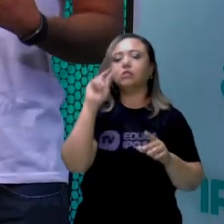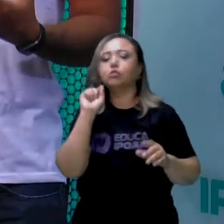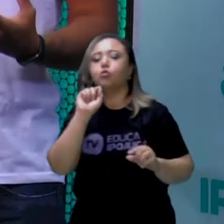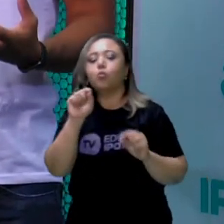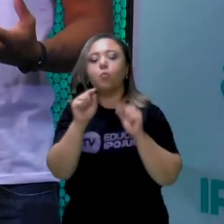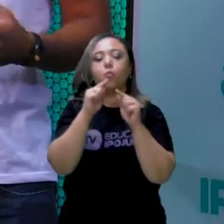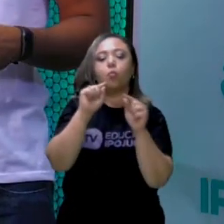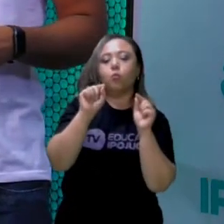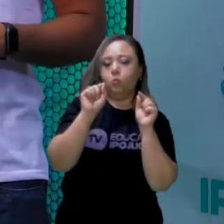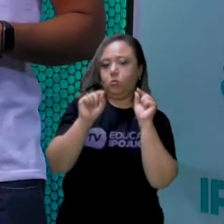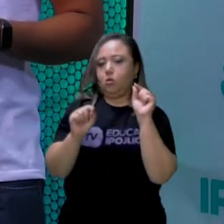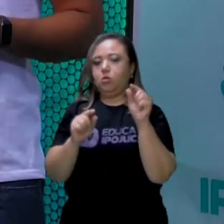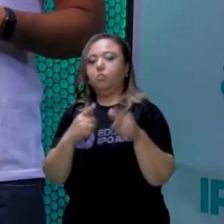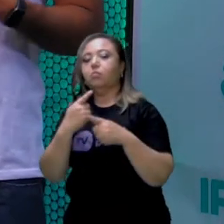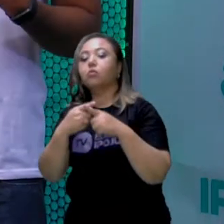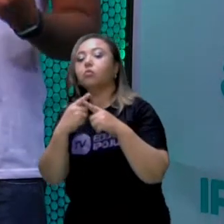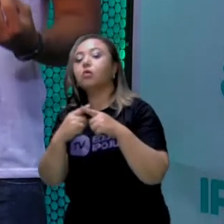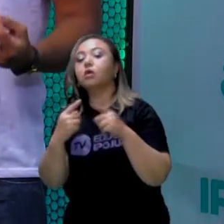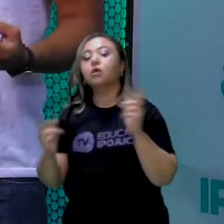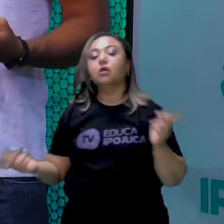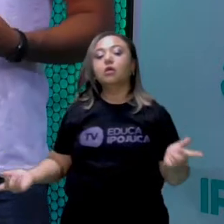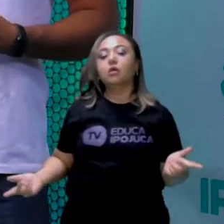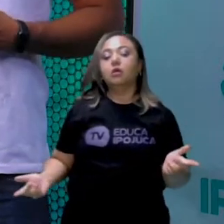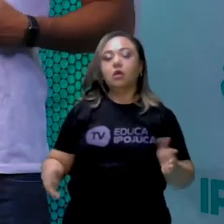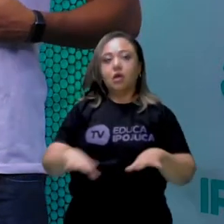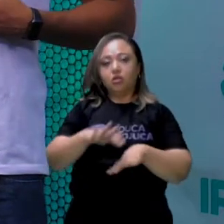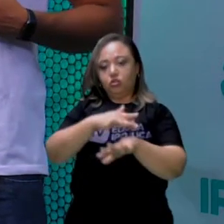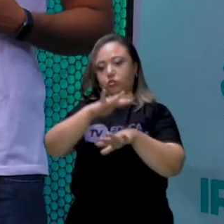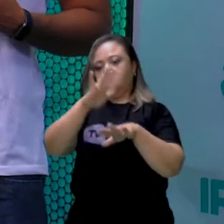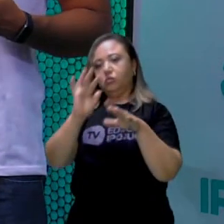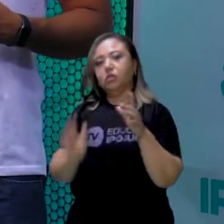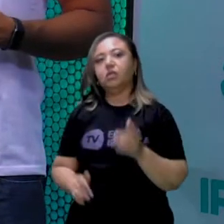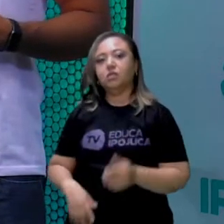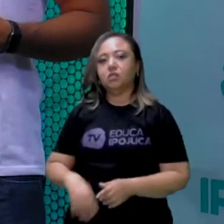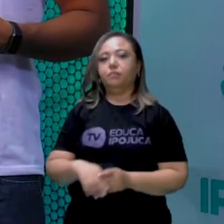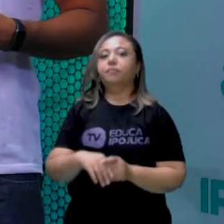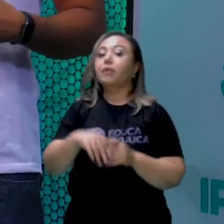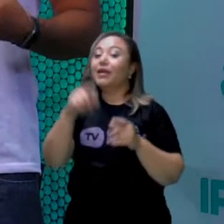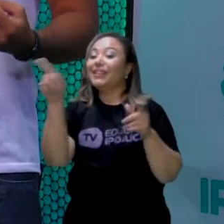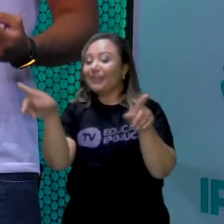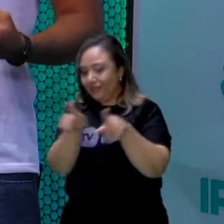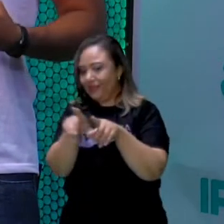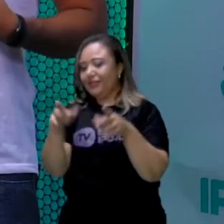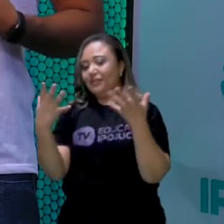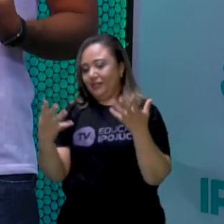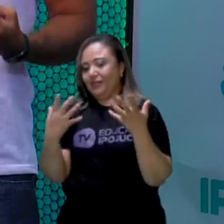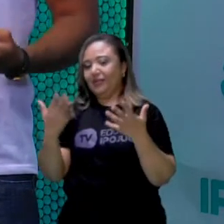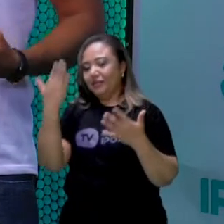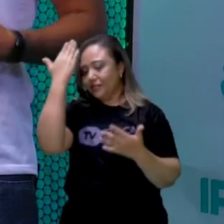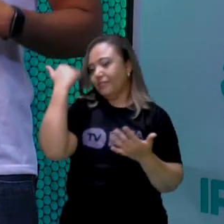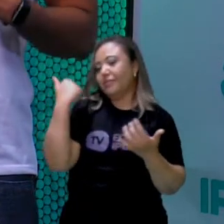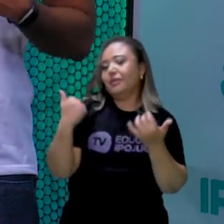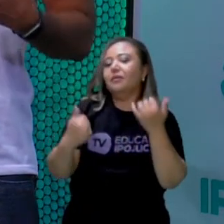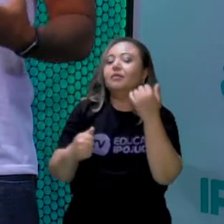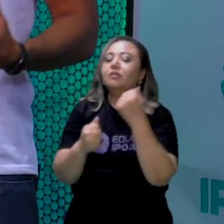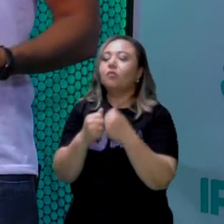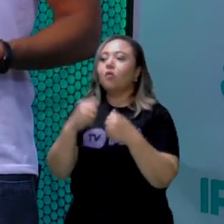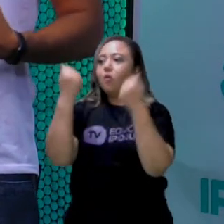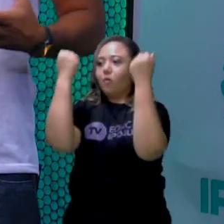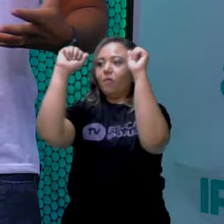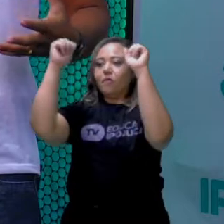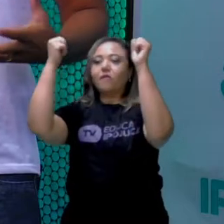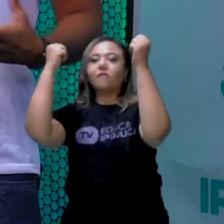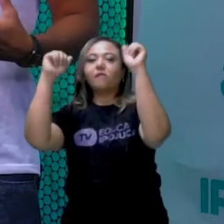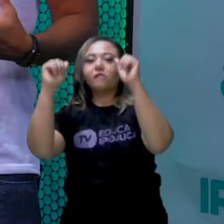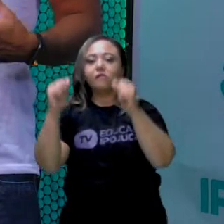como o movimento, a prática do exercício, ela se encaixaria, ela se